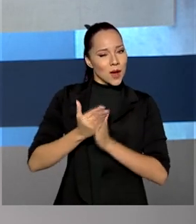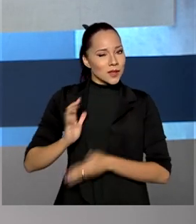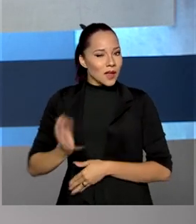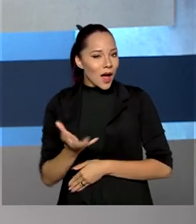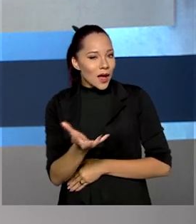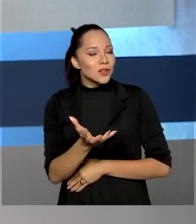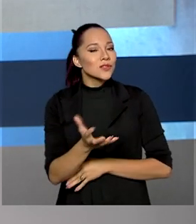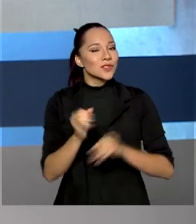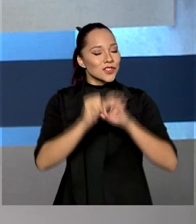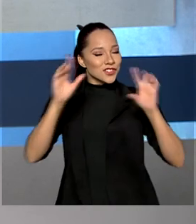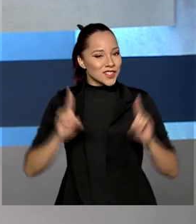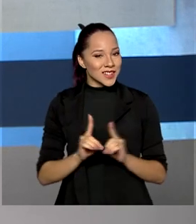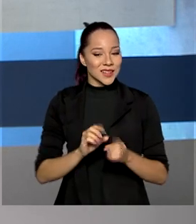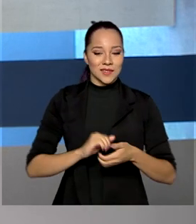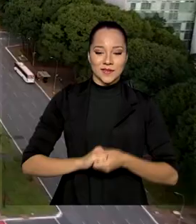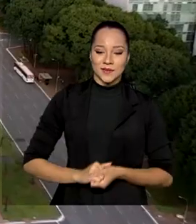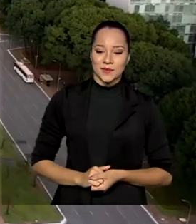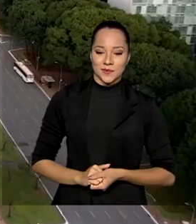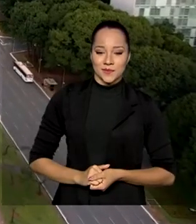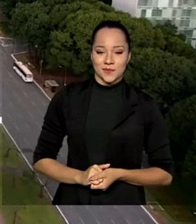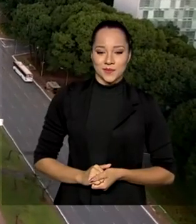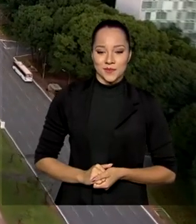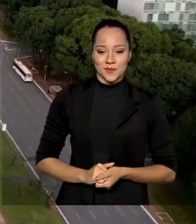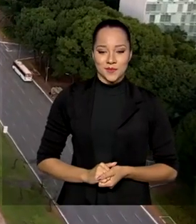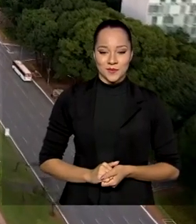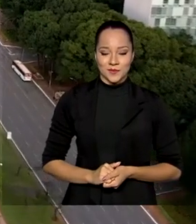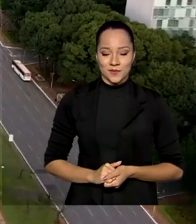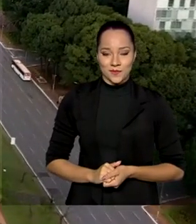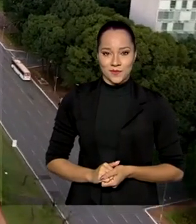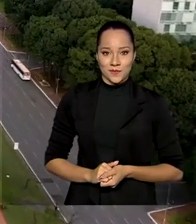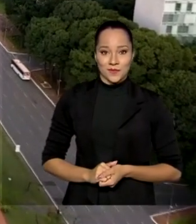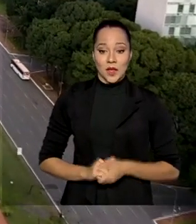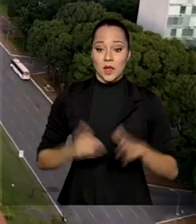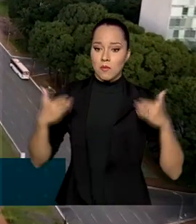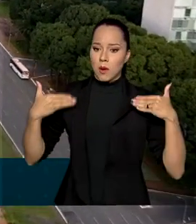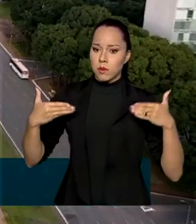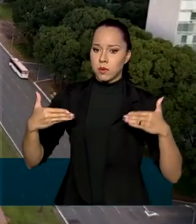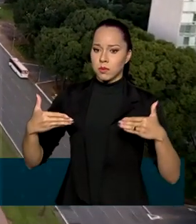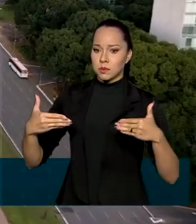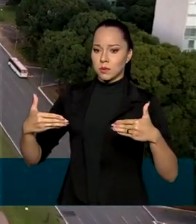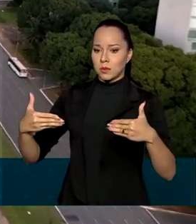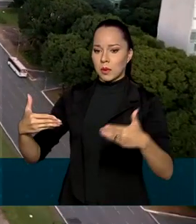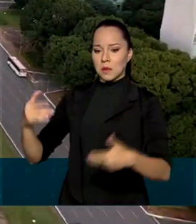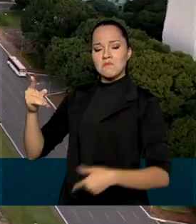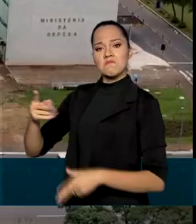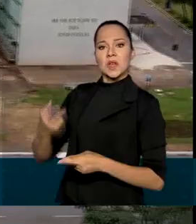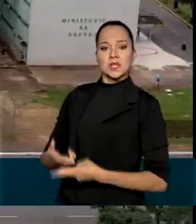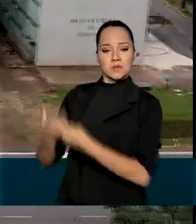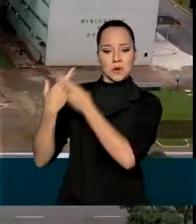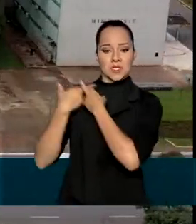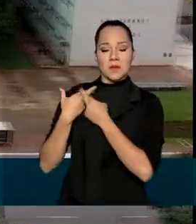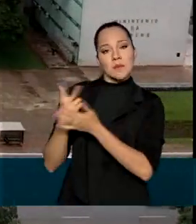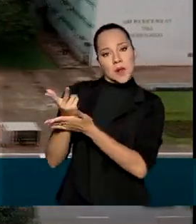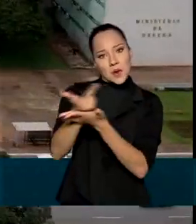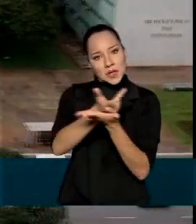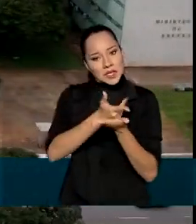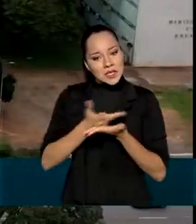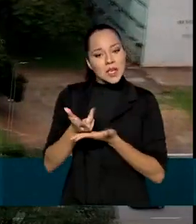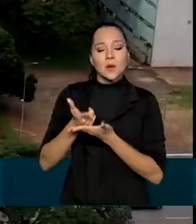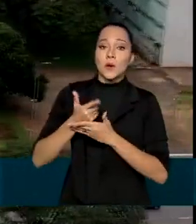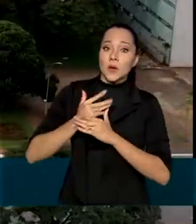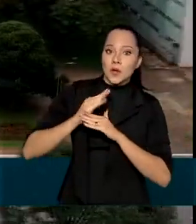ágeis e digitais. Na Esplanada, eles são times responsáveis pelo desenho e